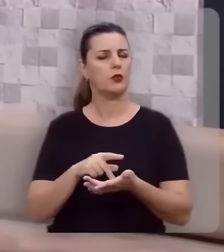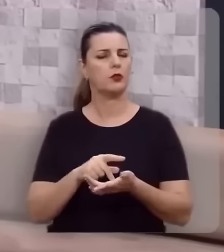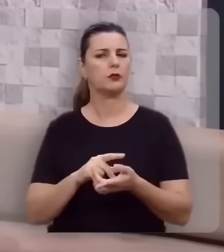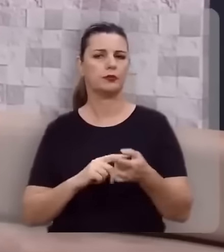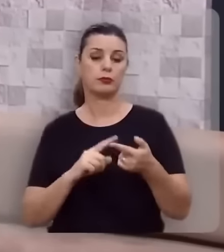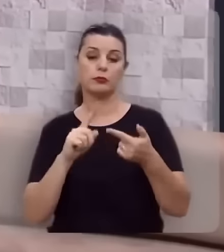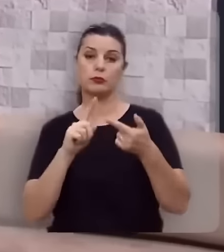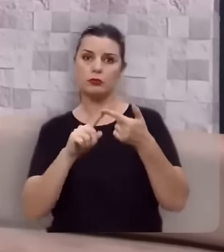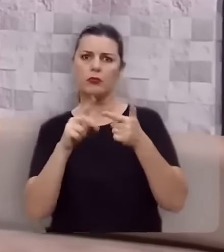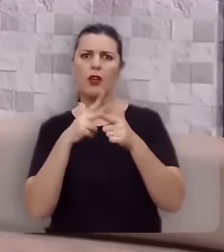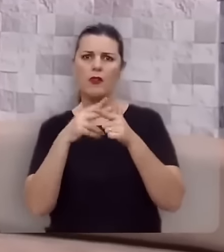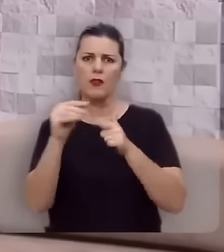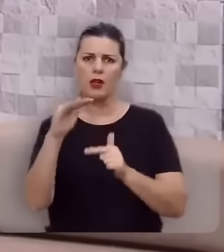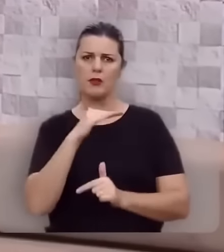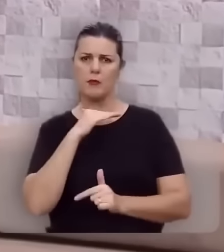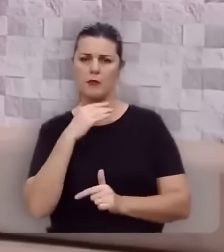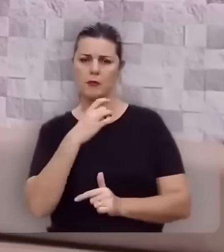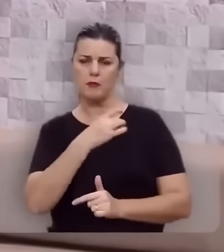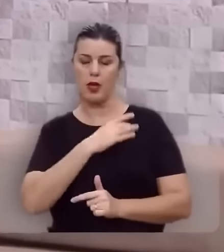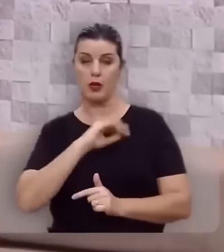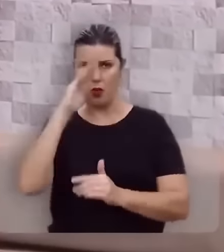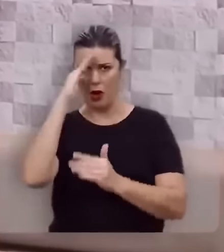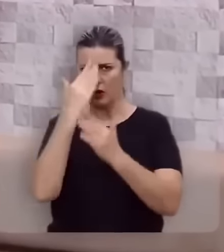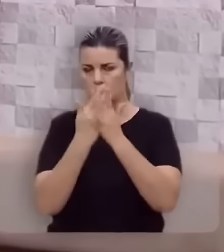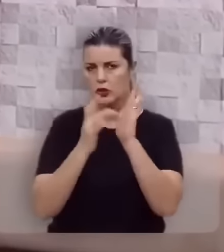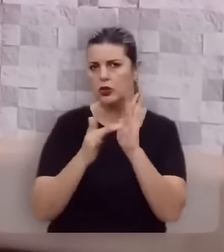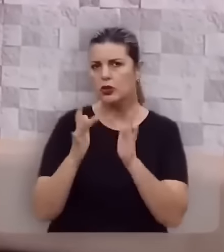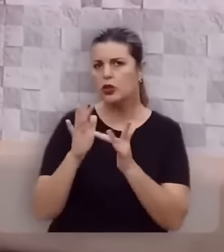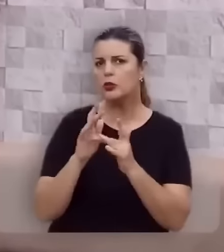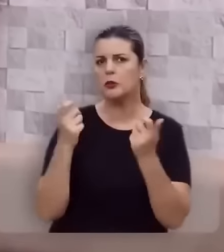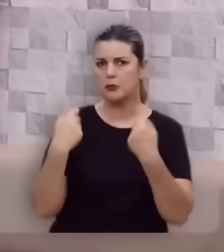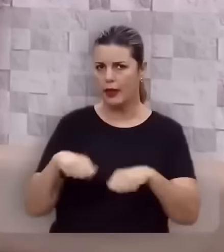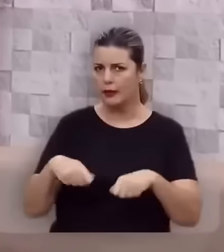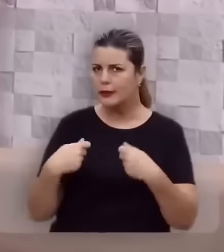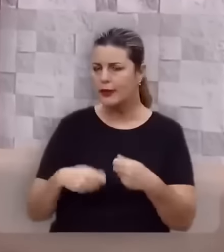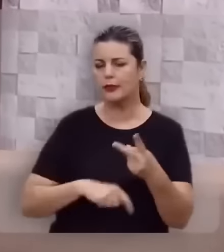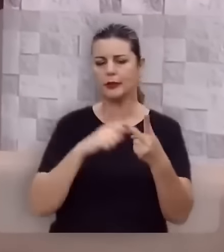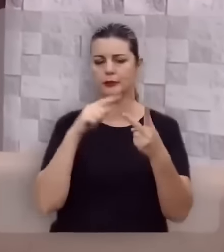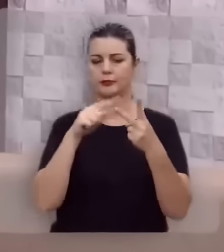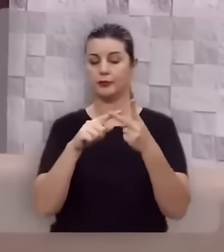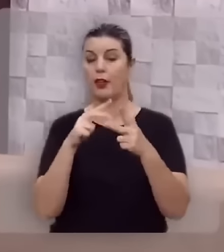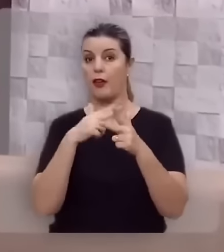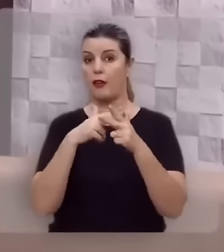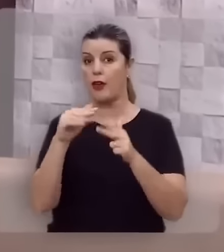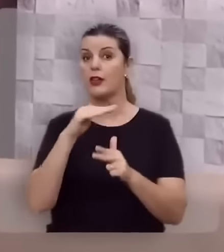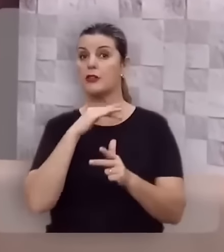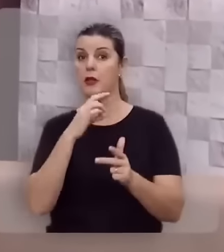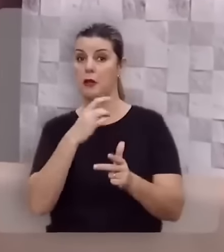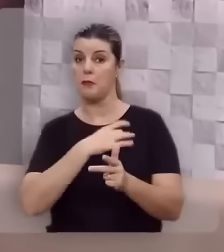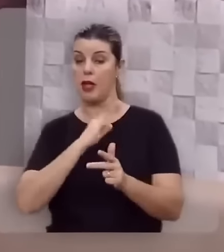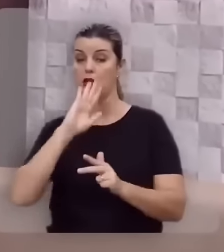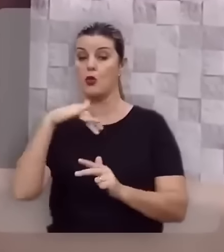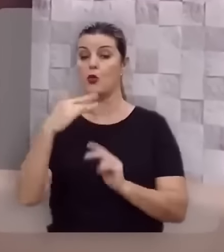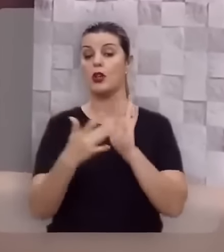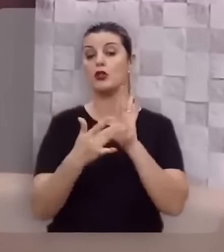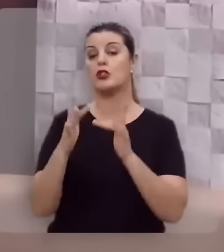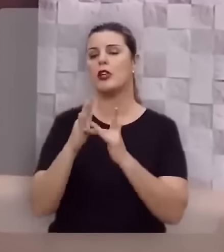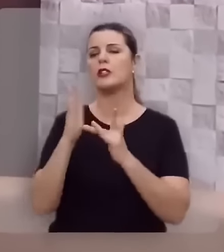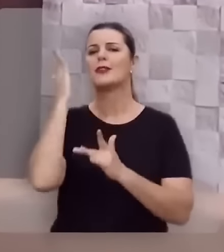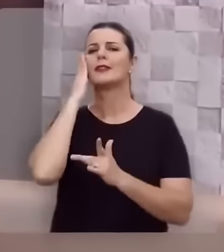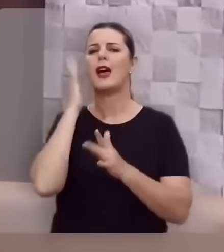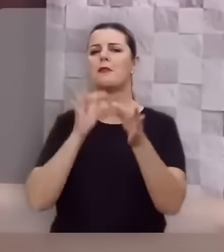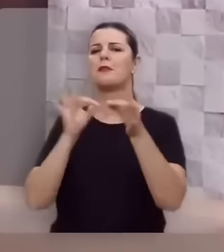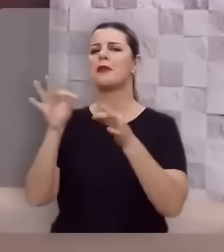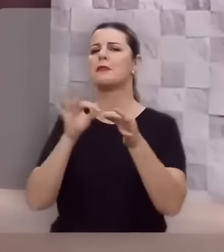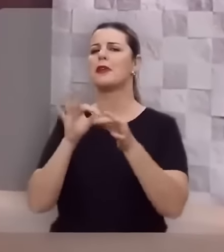Primeiro, você vence o medo quando você crê em Jesus. Você vence o medo quando você sabe que Jesus